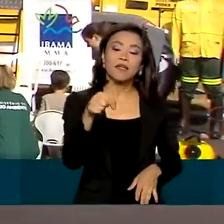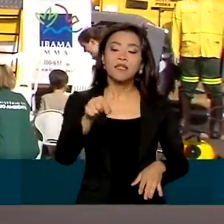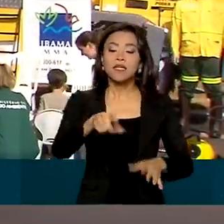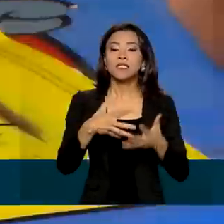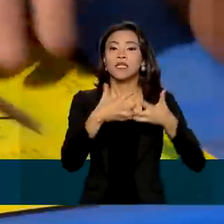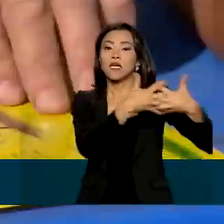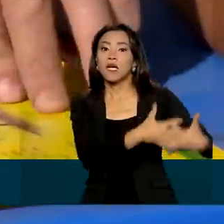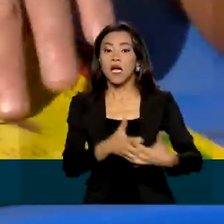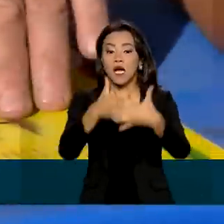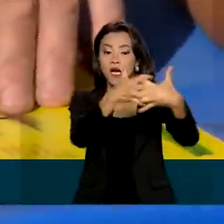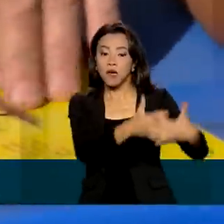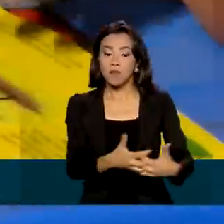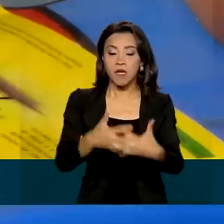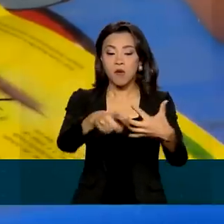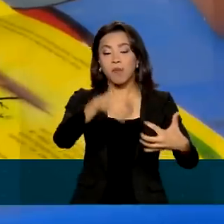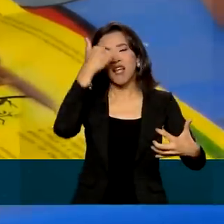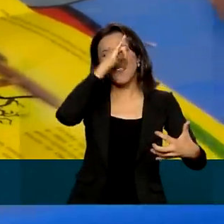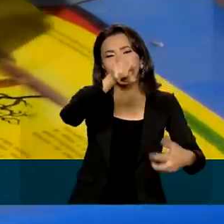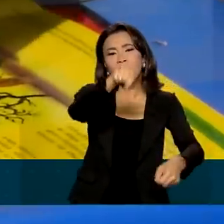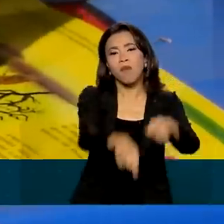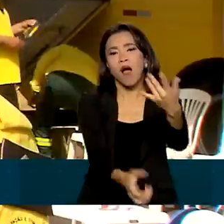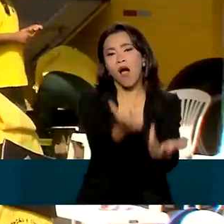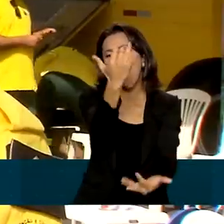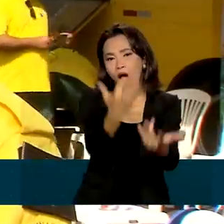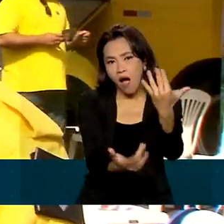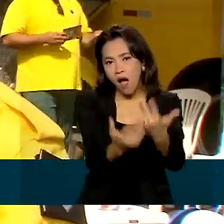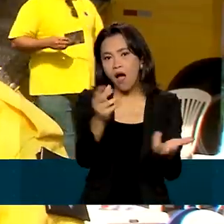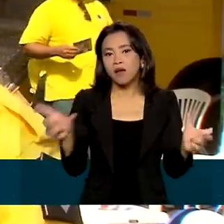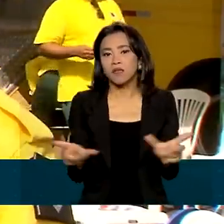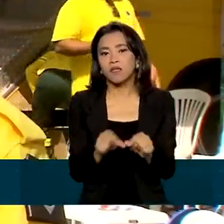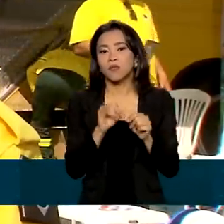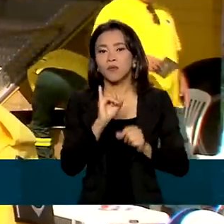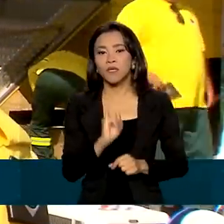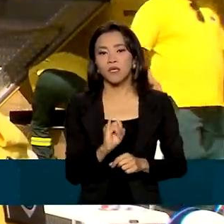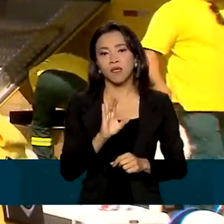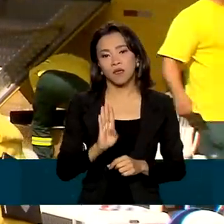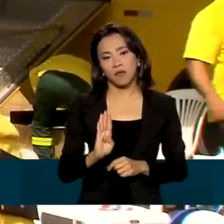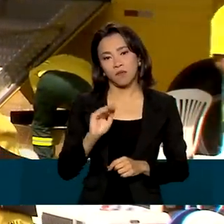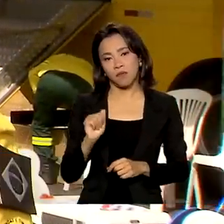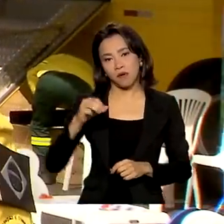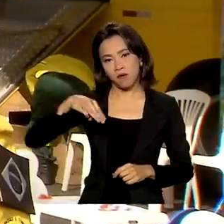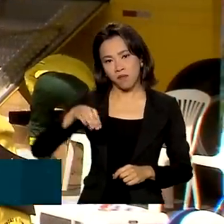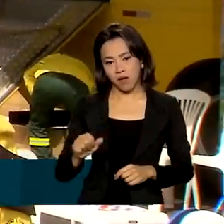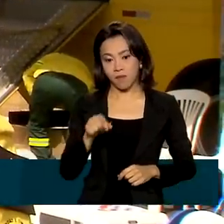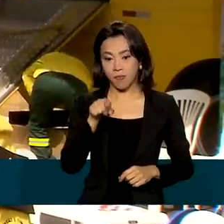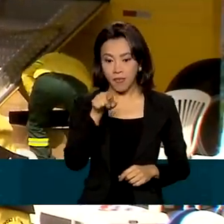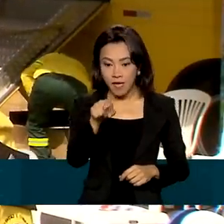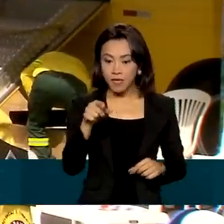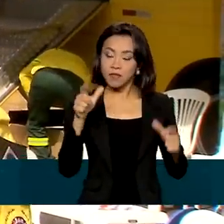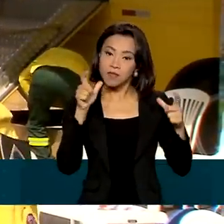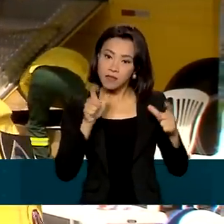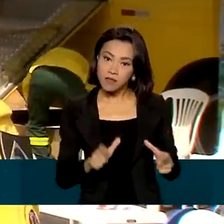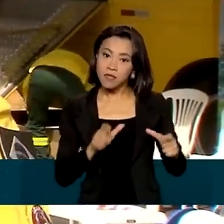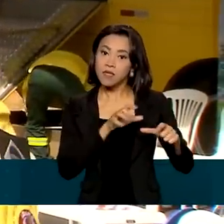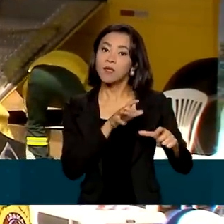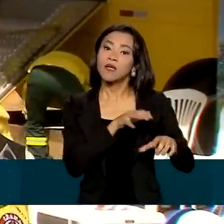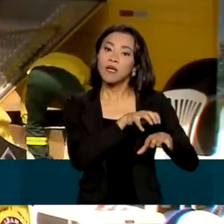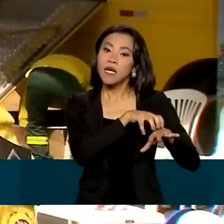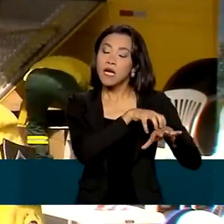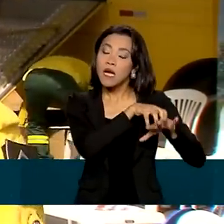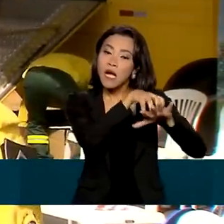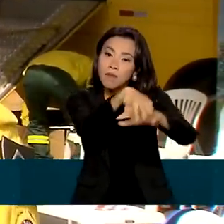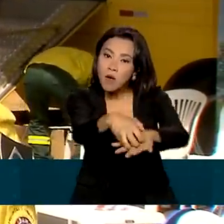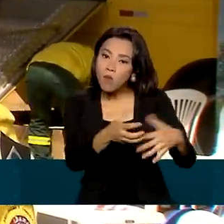e Combate aos Incêndios Florestais do Ibama. Tem aqui o nosso caminhão, que o PC, é o posto de comando. Ele tem toda a